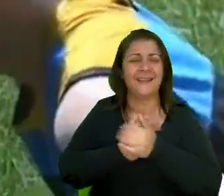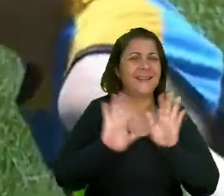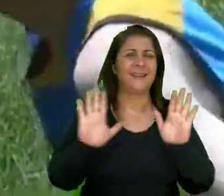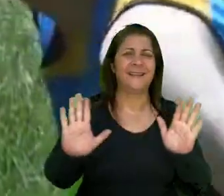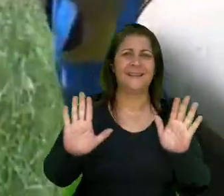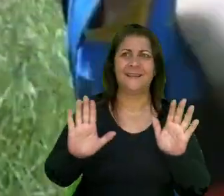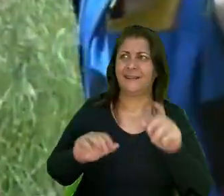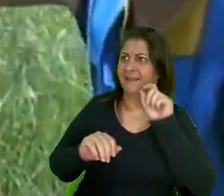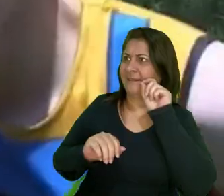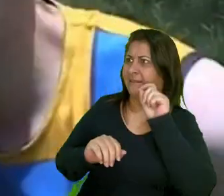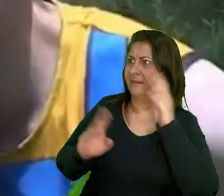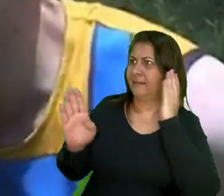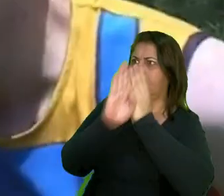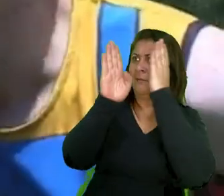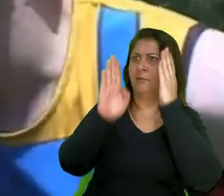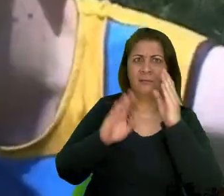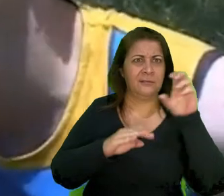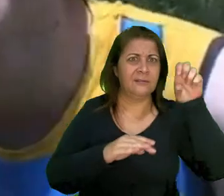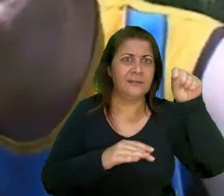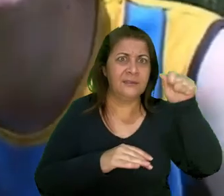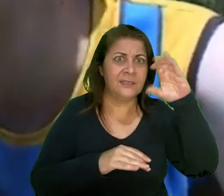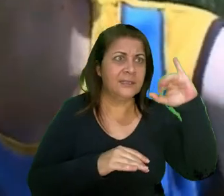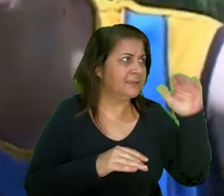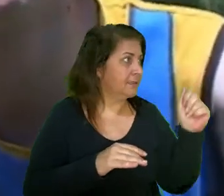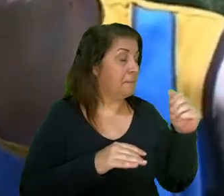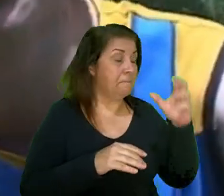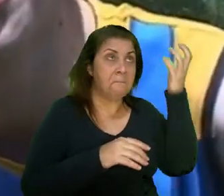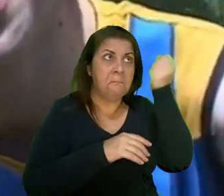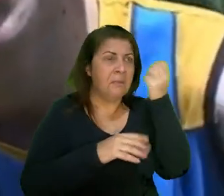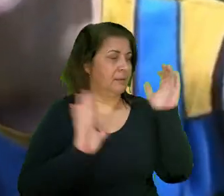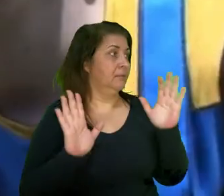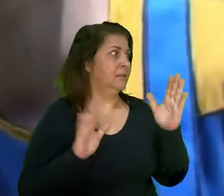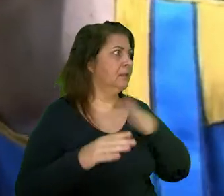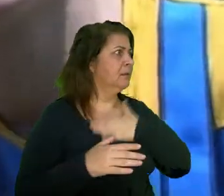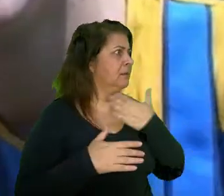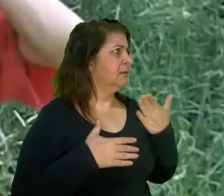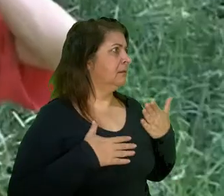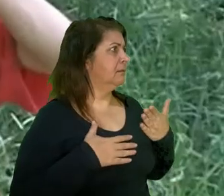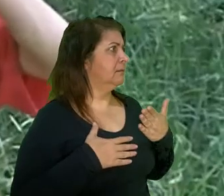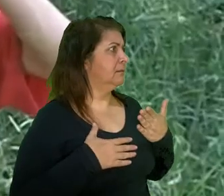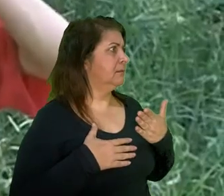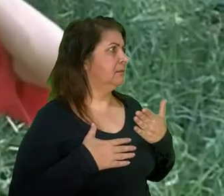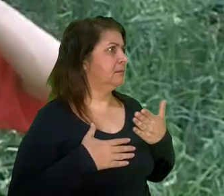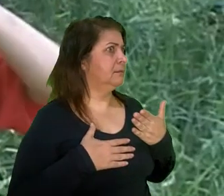Mas quem arranjou um saci branco? É que eu também levei um susto